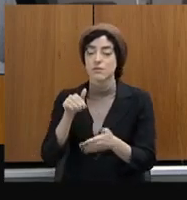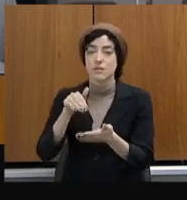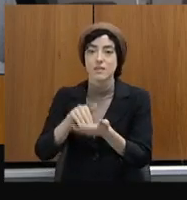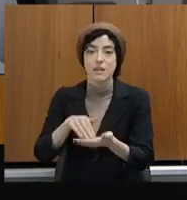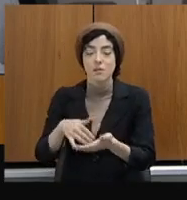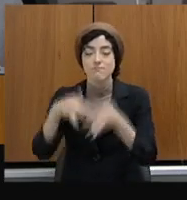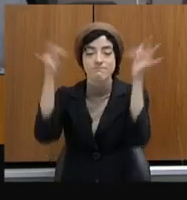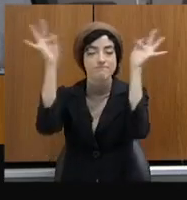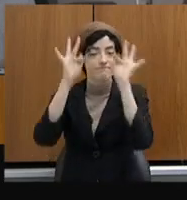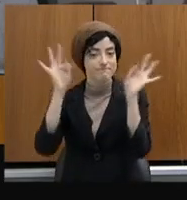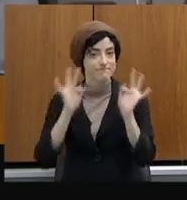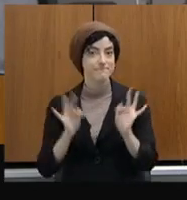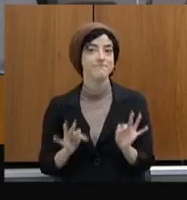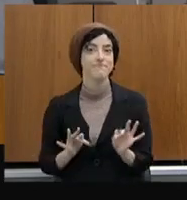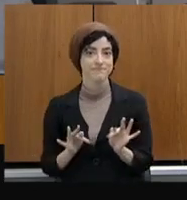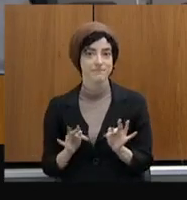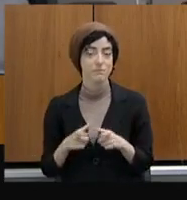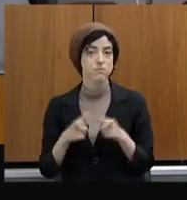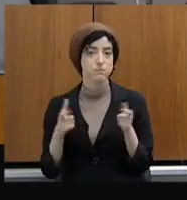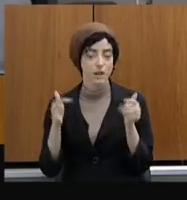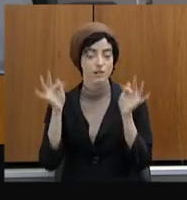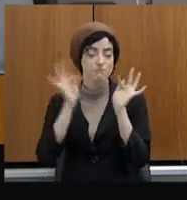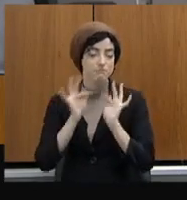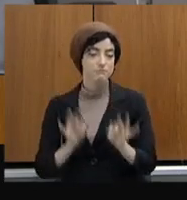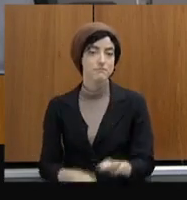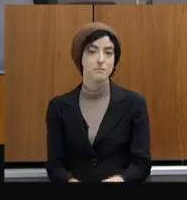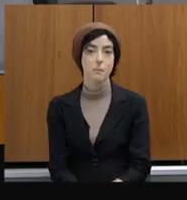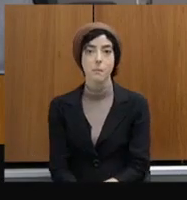contentes. Pode seguir, por gentileza.